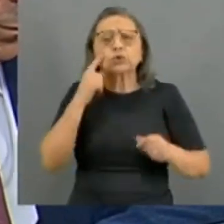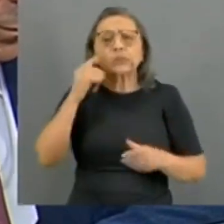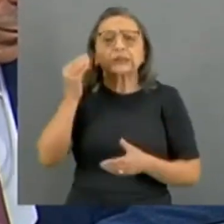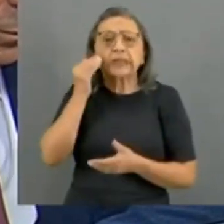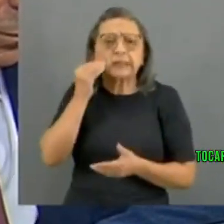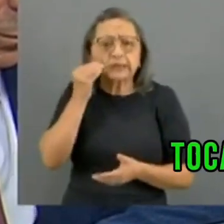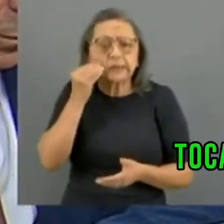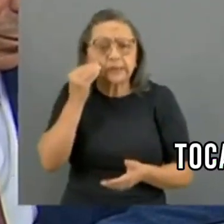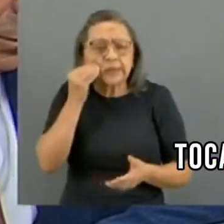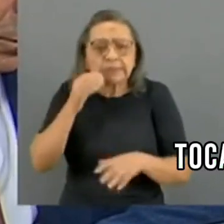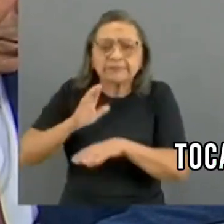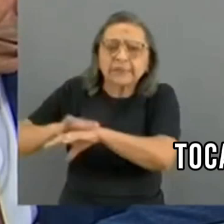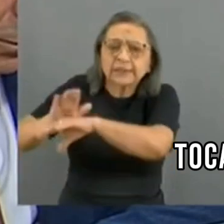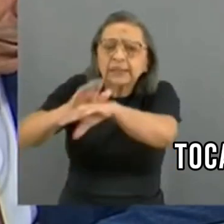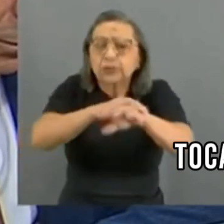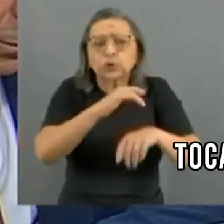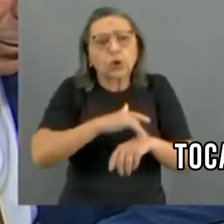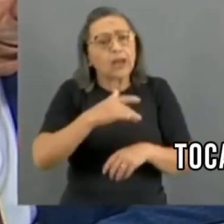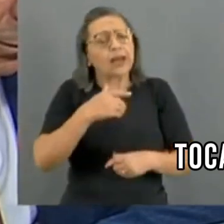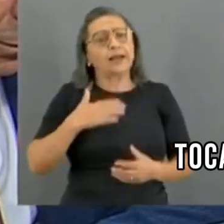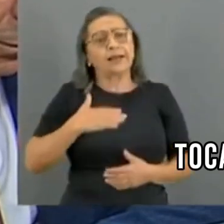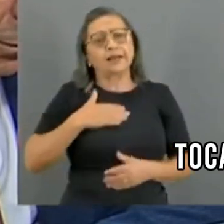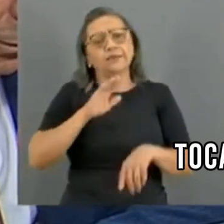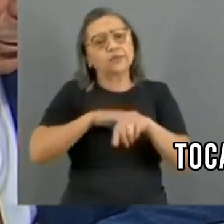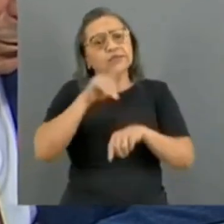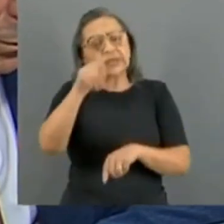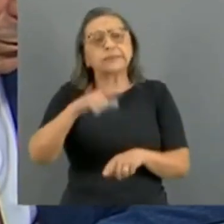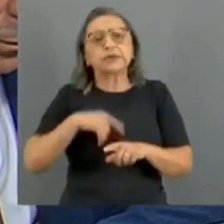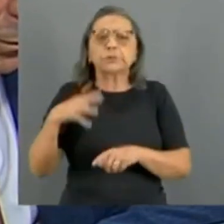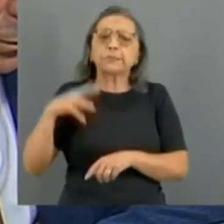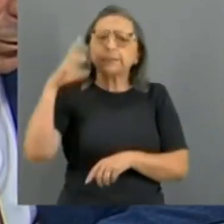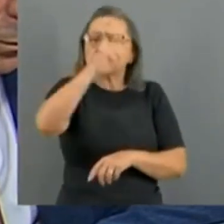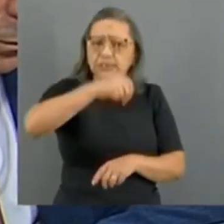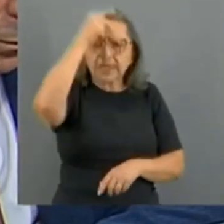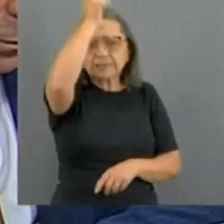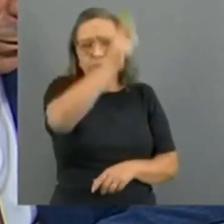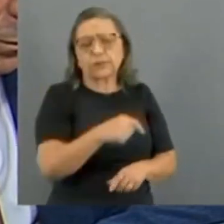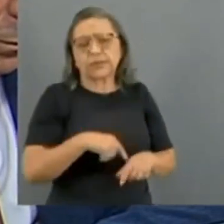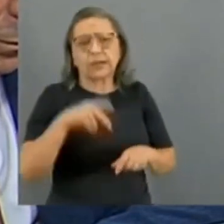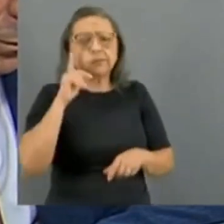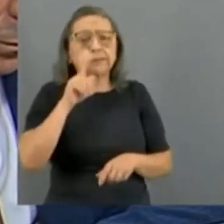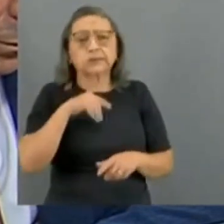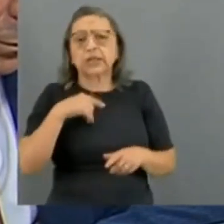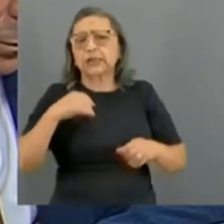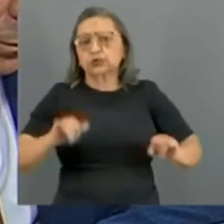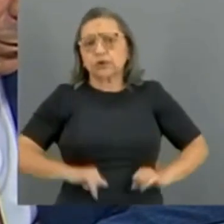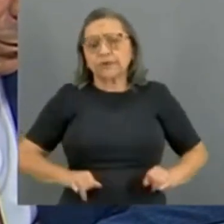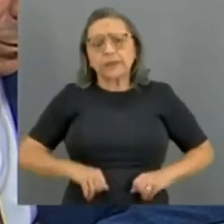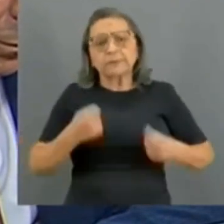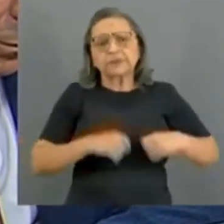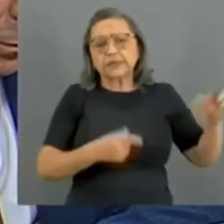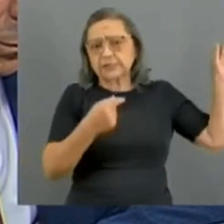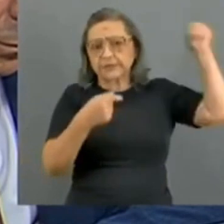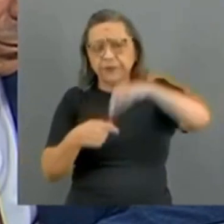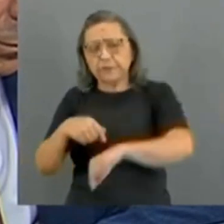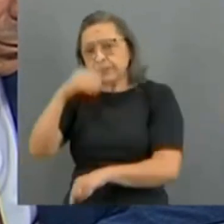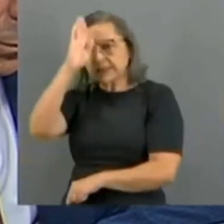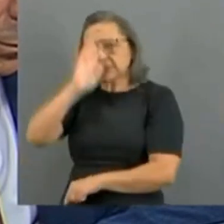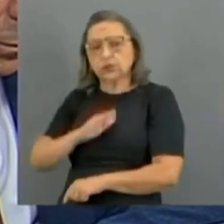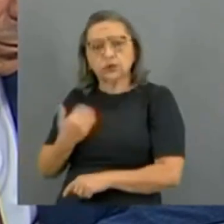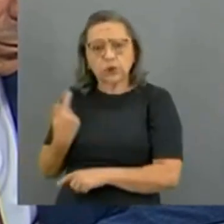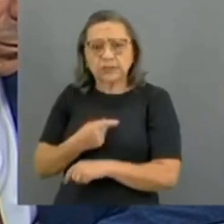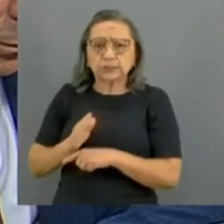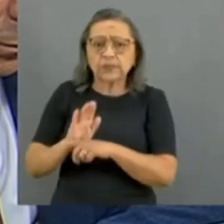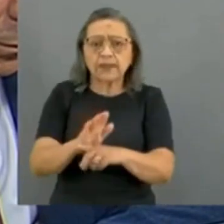senhora, sensibilizar, tocar o coração de Vossa Excelência mesmo, para a gente buscar esse cidadão brasileiro, que está lá, que precisa da ajuda de todos nós.